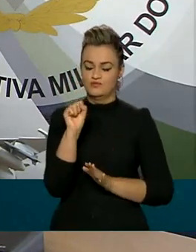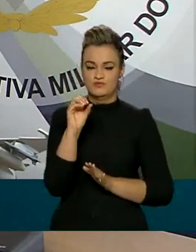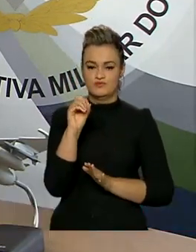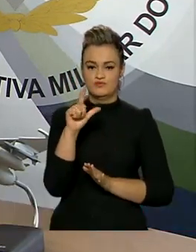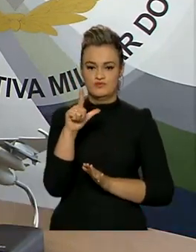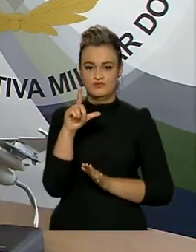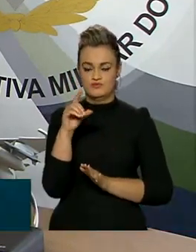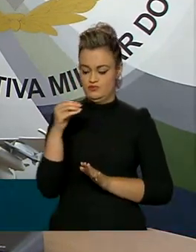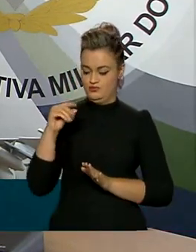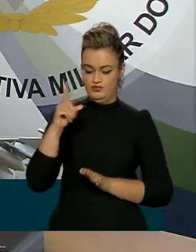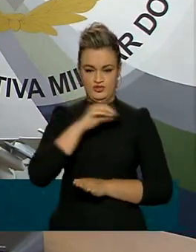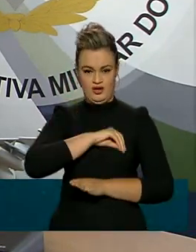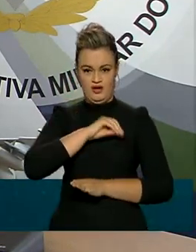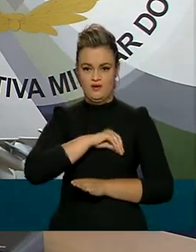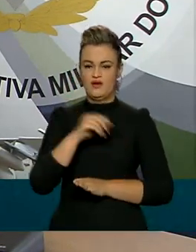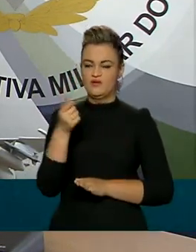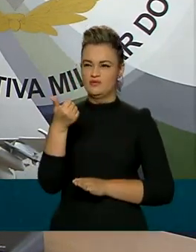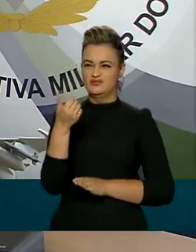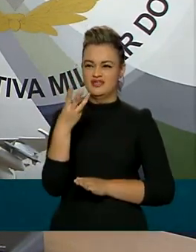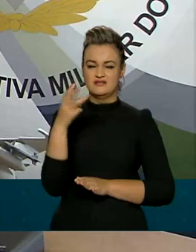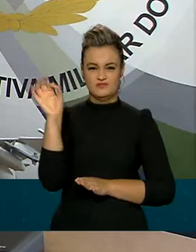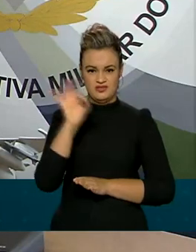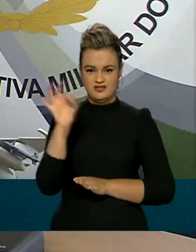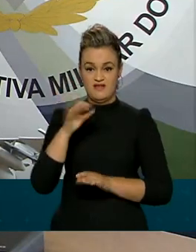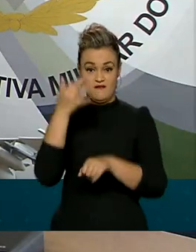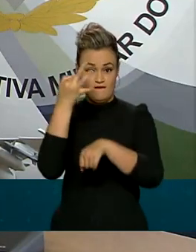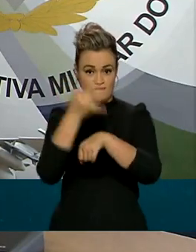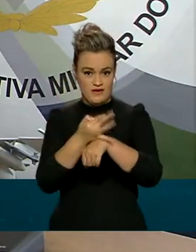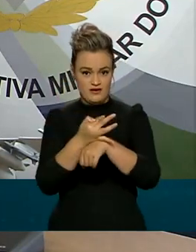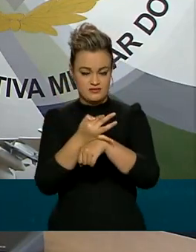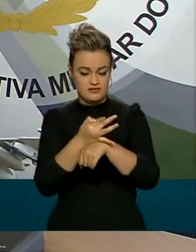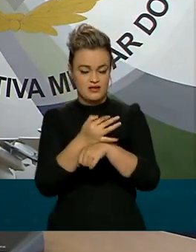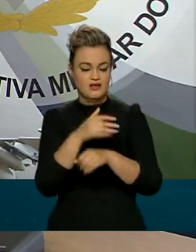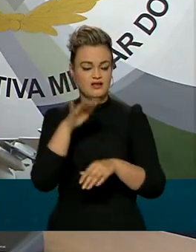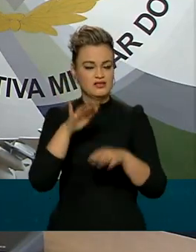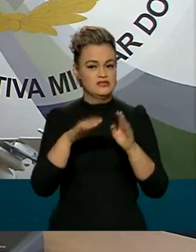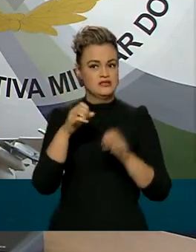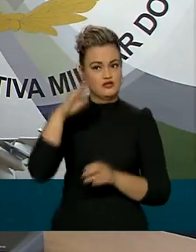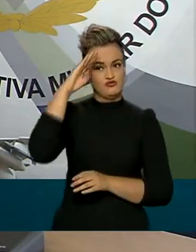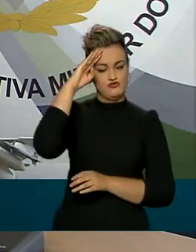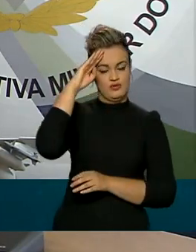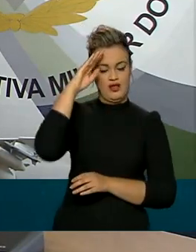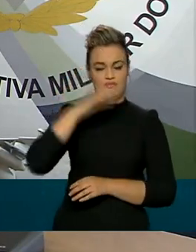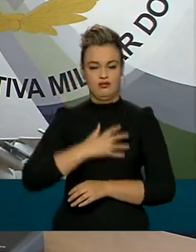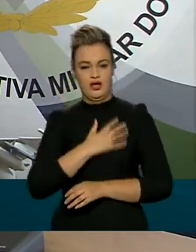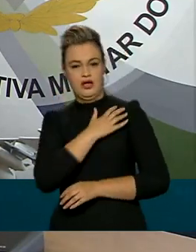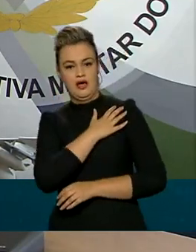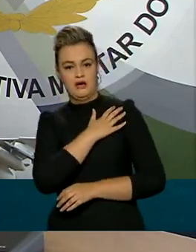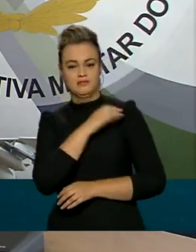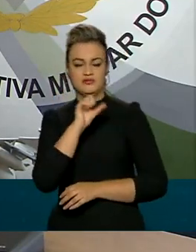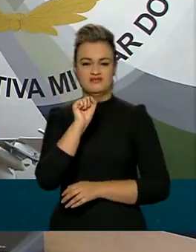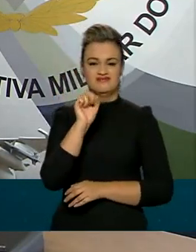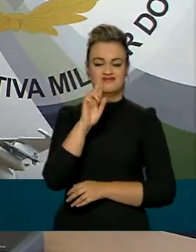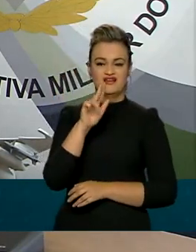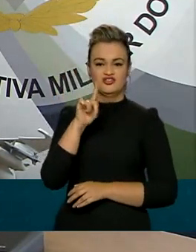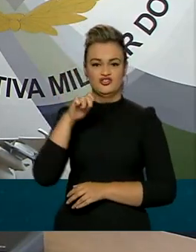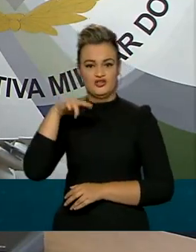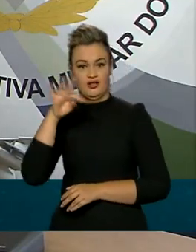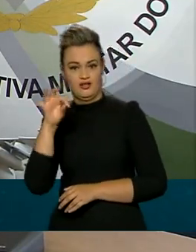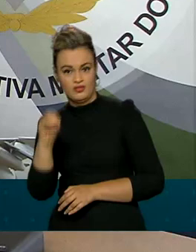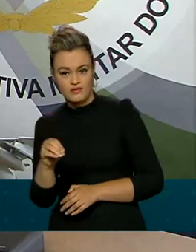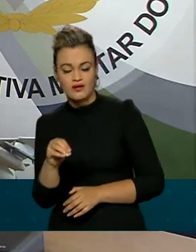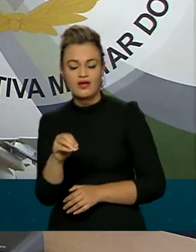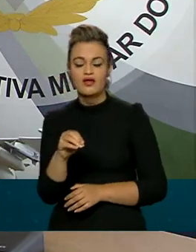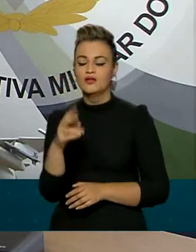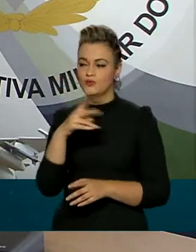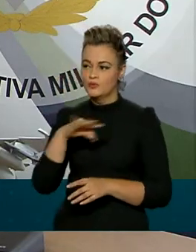13º e férias, equivalente ao posto que ele está ocupando, a graduação que ele está ocupando, seria como soldado, cabo ou sargento. Ele vai usufruir, como